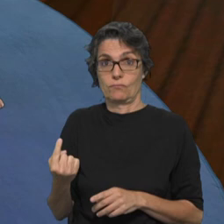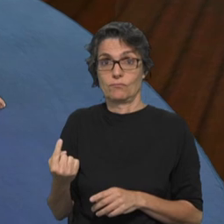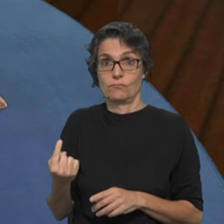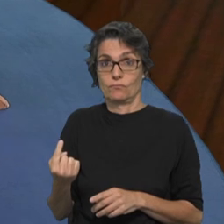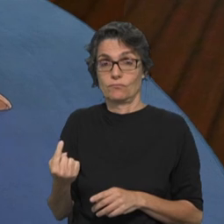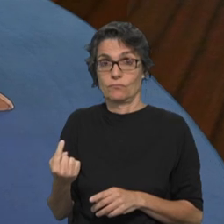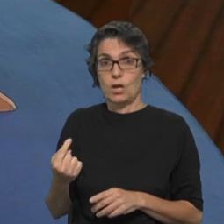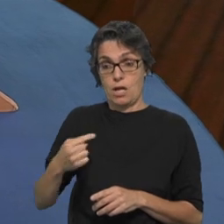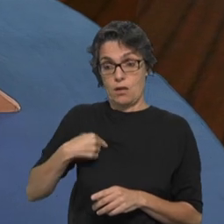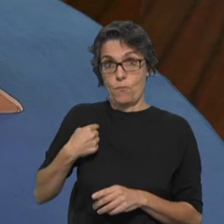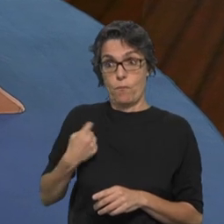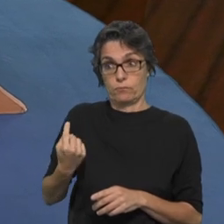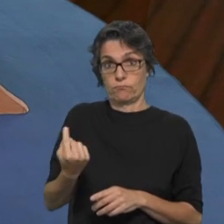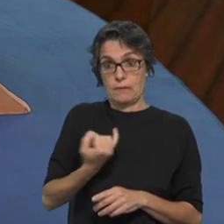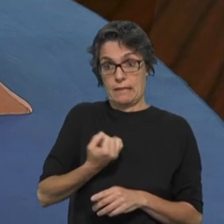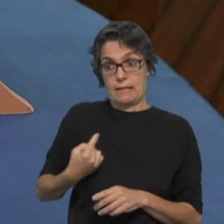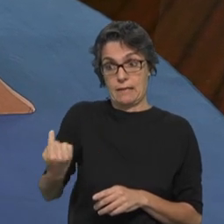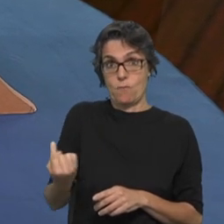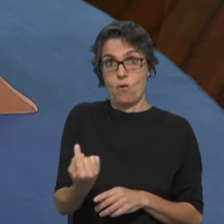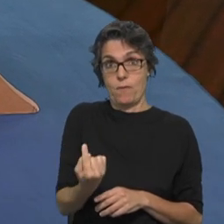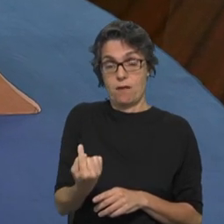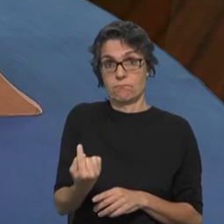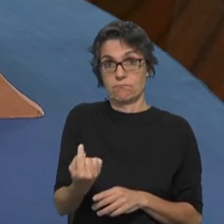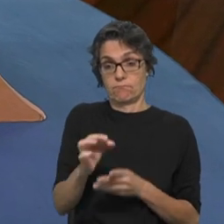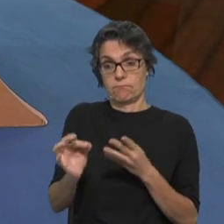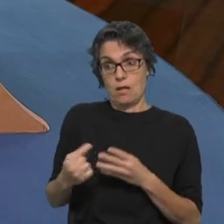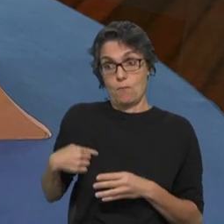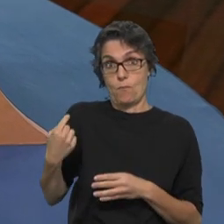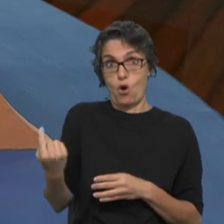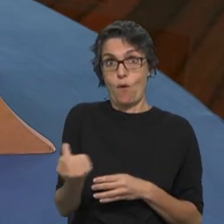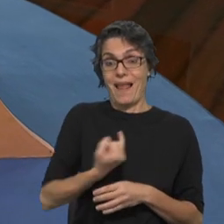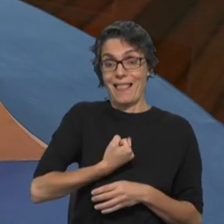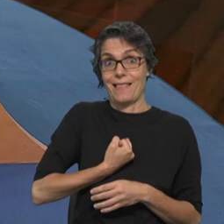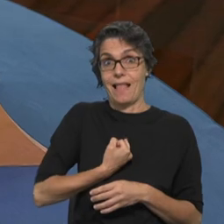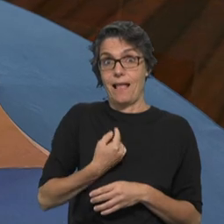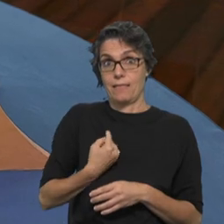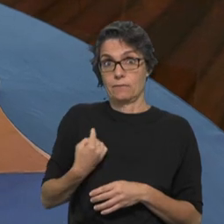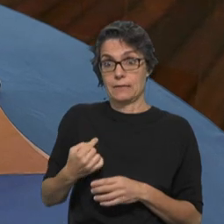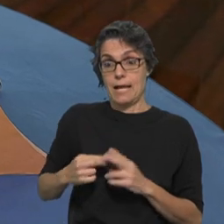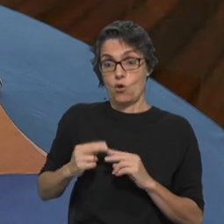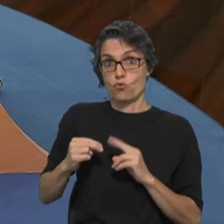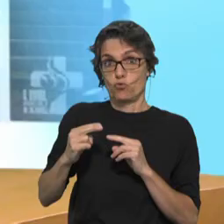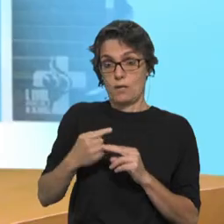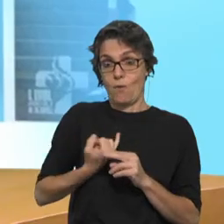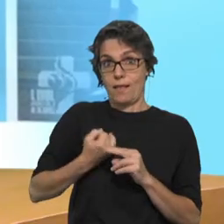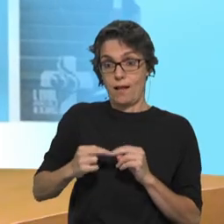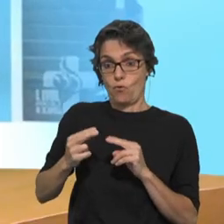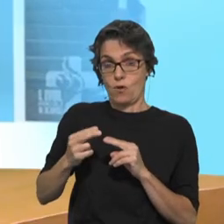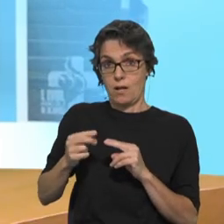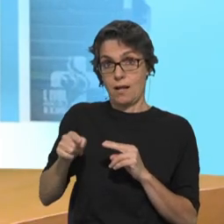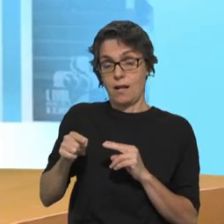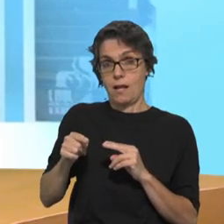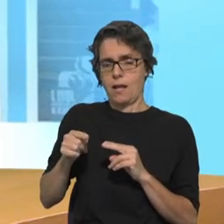nas suas singularidades, nas suas características, na sua identidade em construção, se